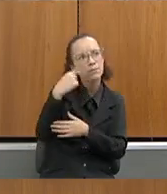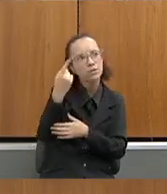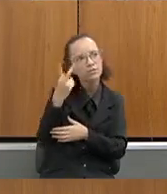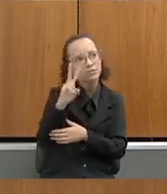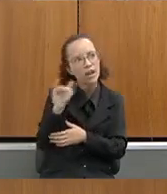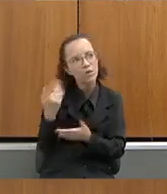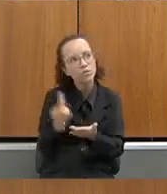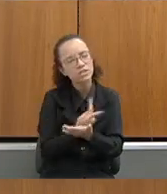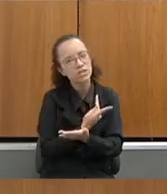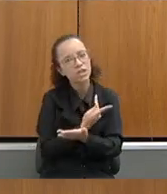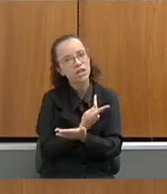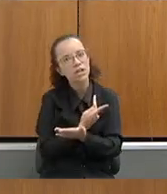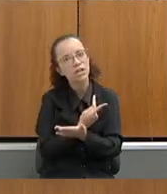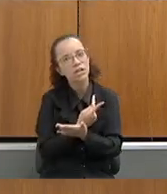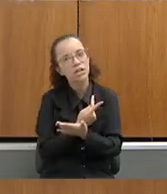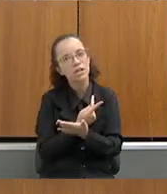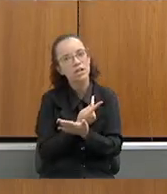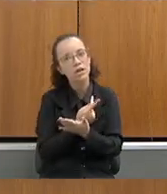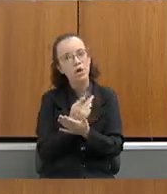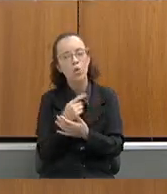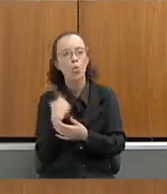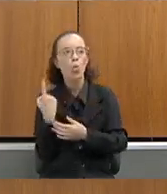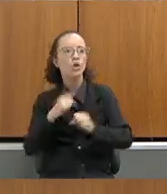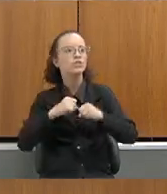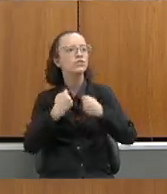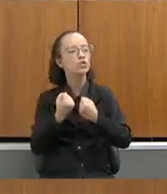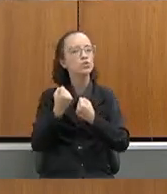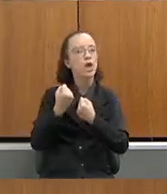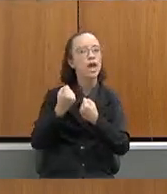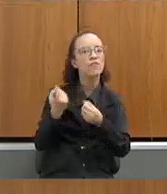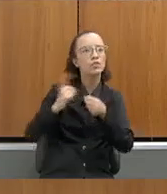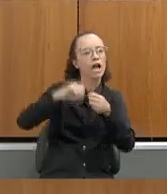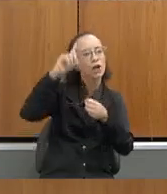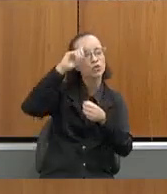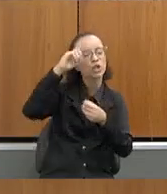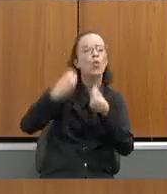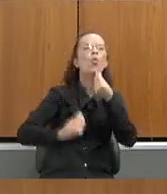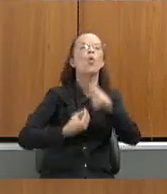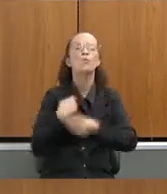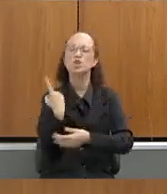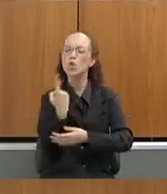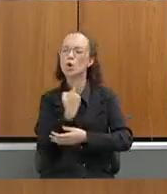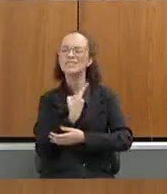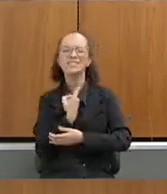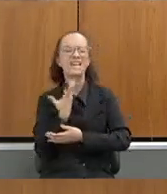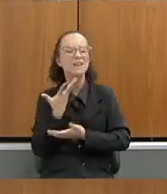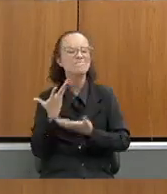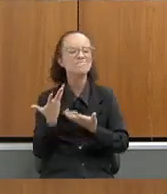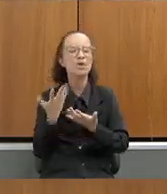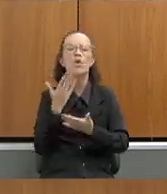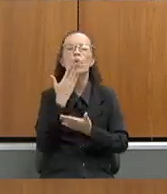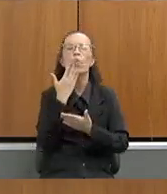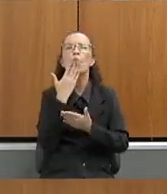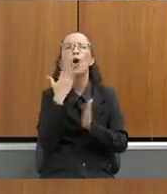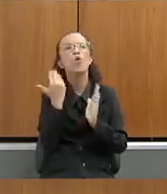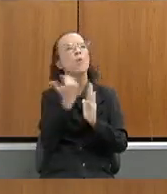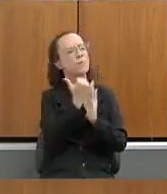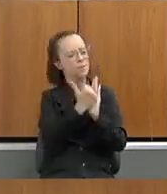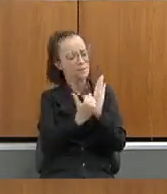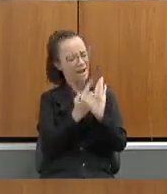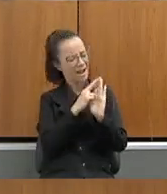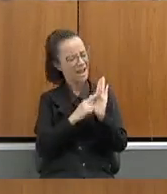O nosso esforço é para voltar à rotina? Como é que estamos enfrentando? Qual é o protocolo que